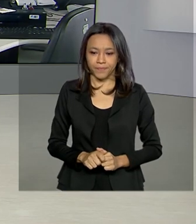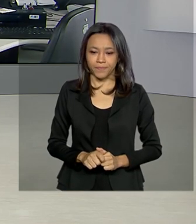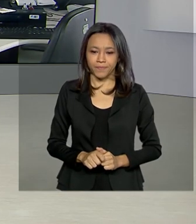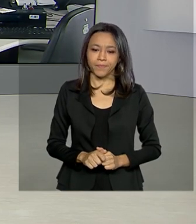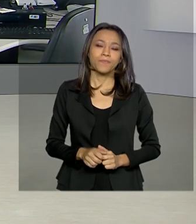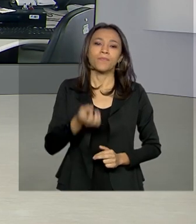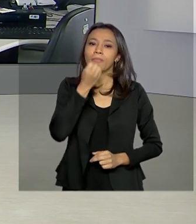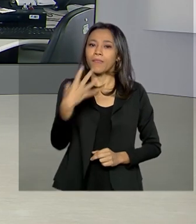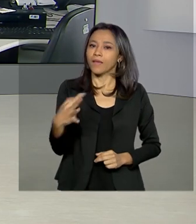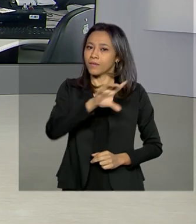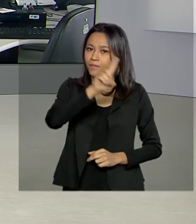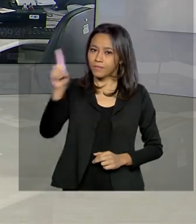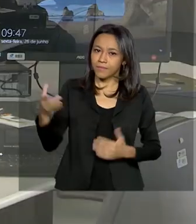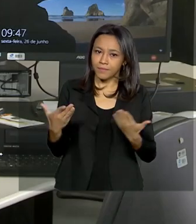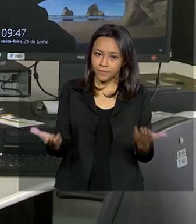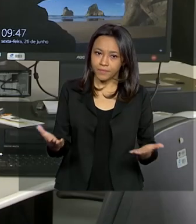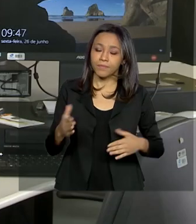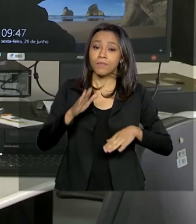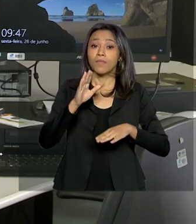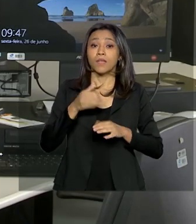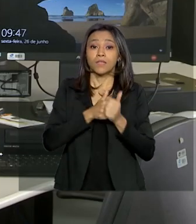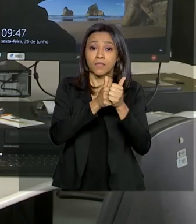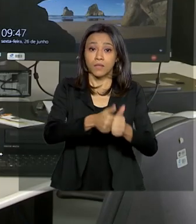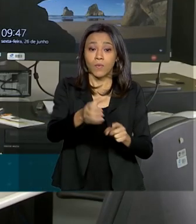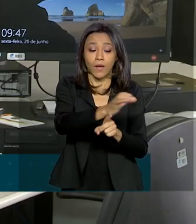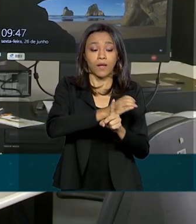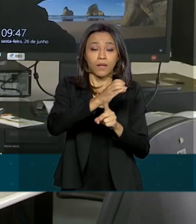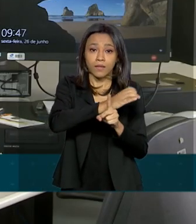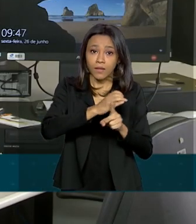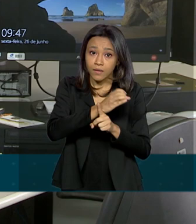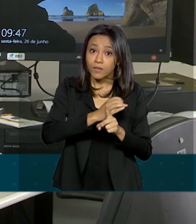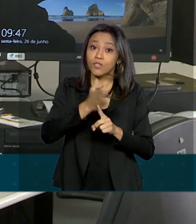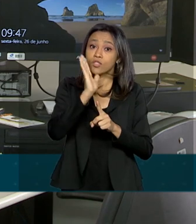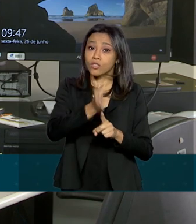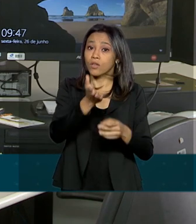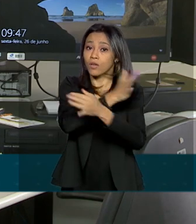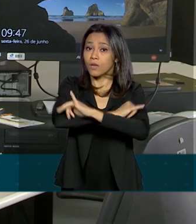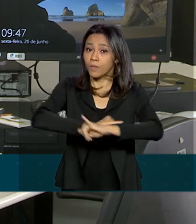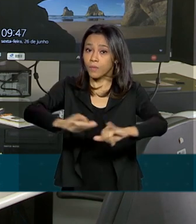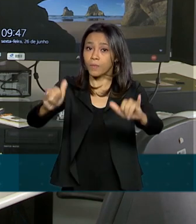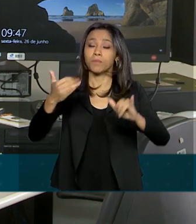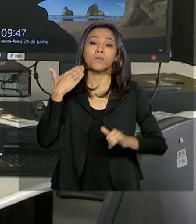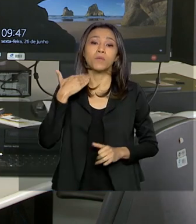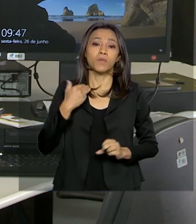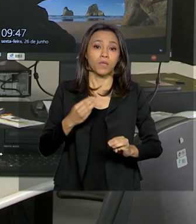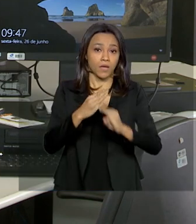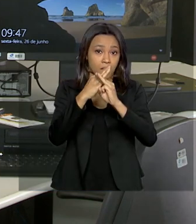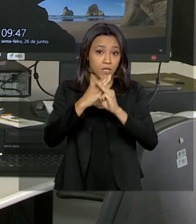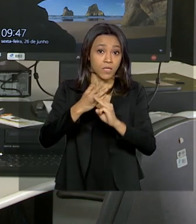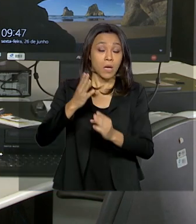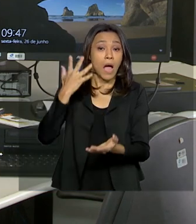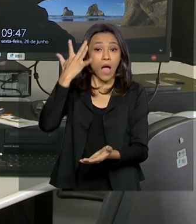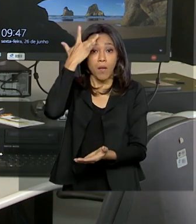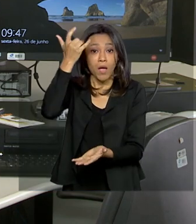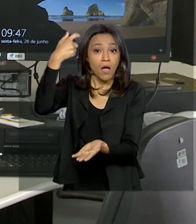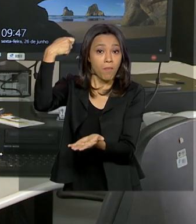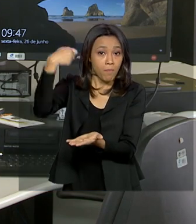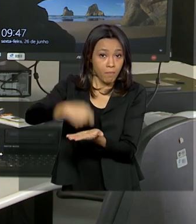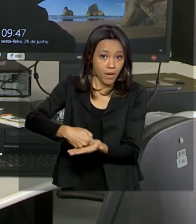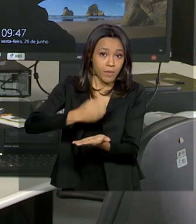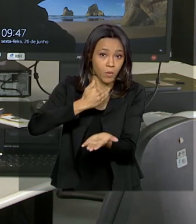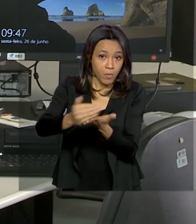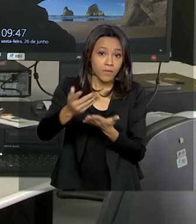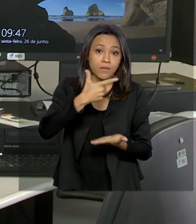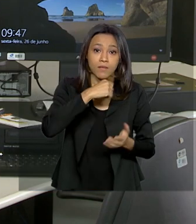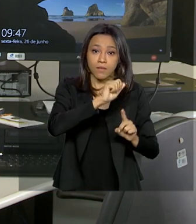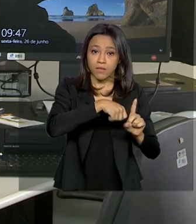Bom dia, Ana. Segundo o calendário de depósitos divulgado pela Caixa, os pagamentos começam amanhã para nascidos em